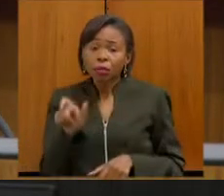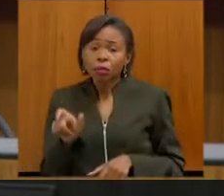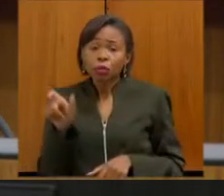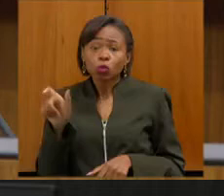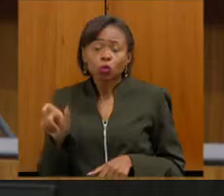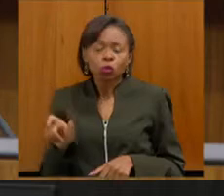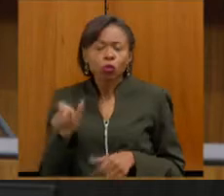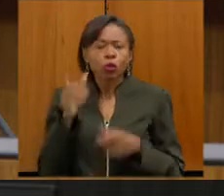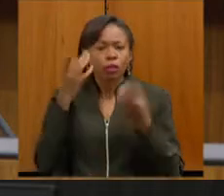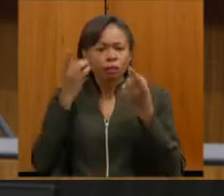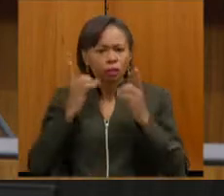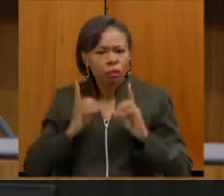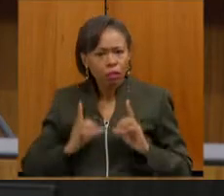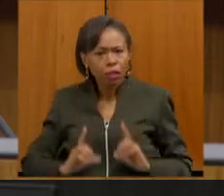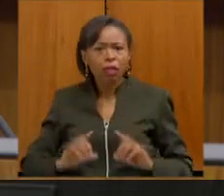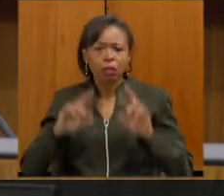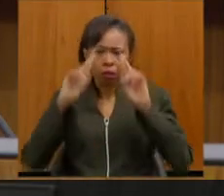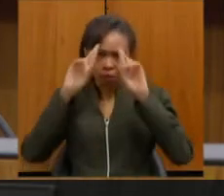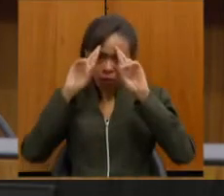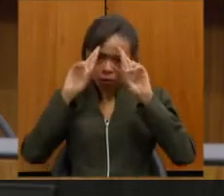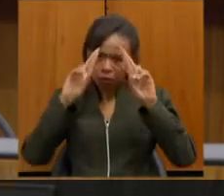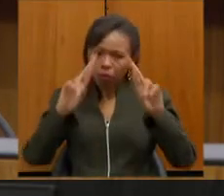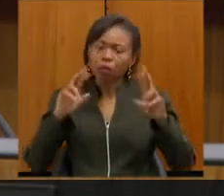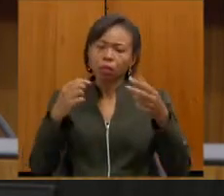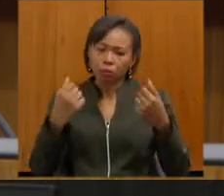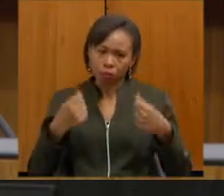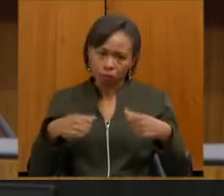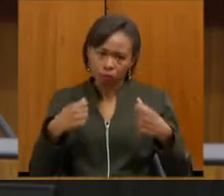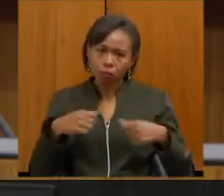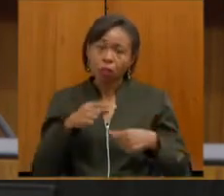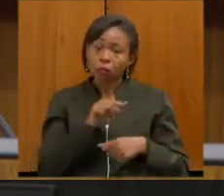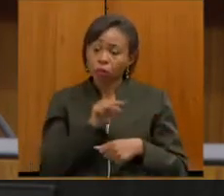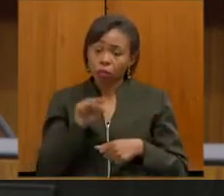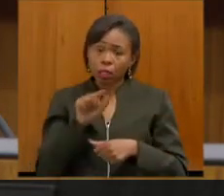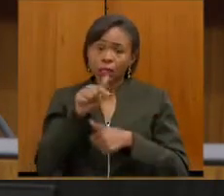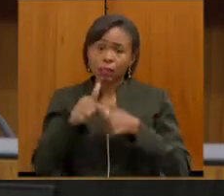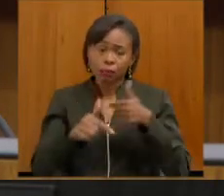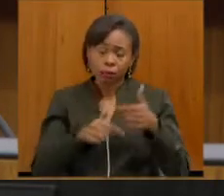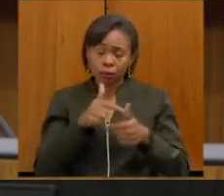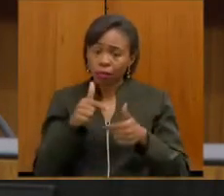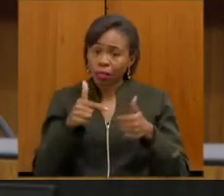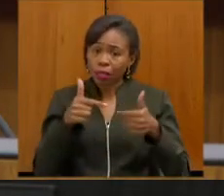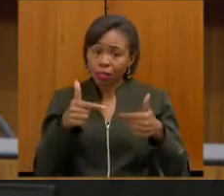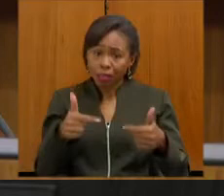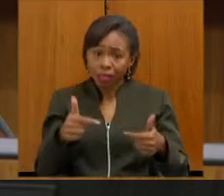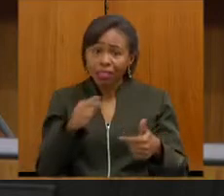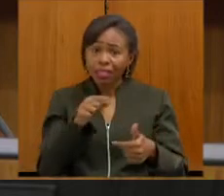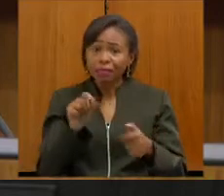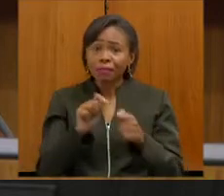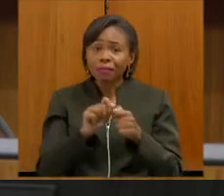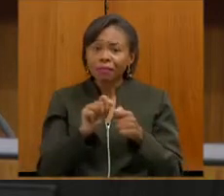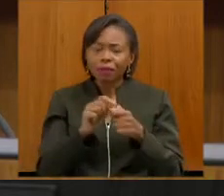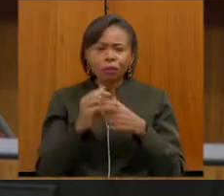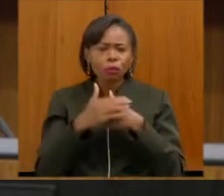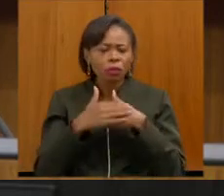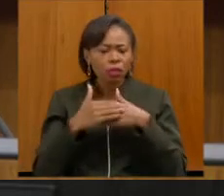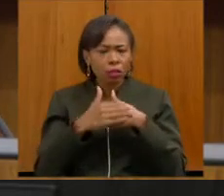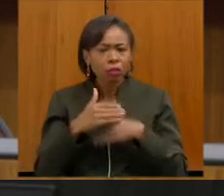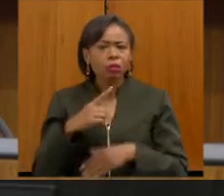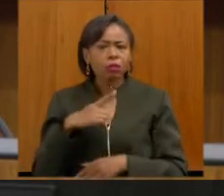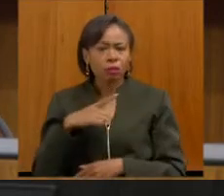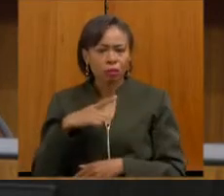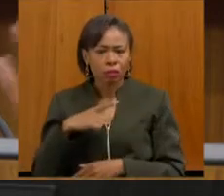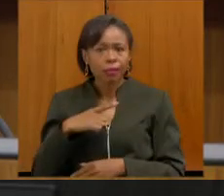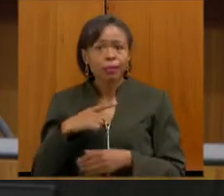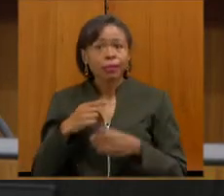respeito por aquilo que elas fazem, que elas fazem com carinho. Então, eu gostaria